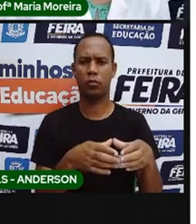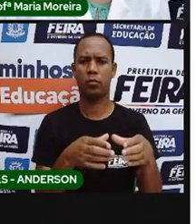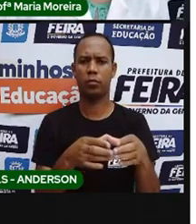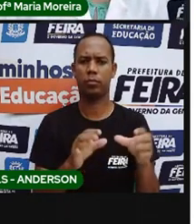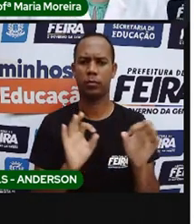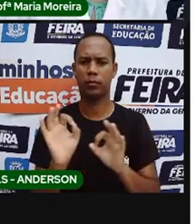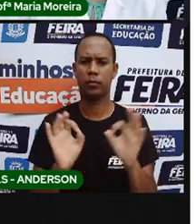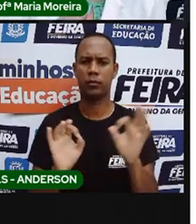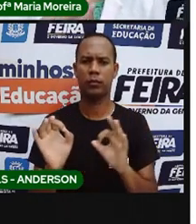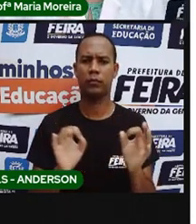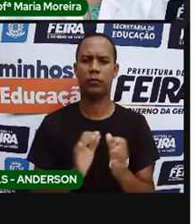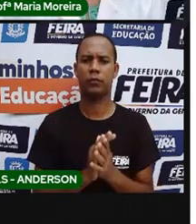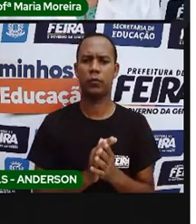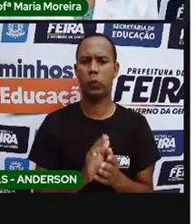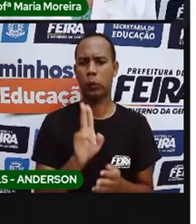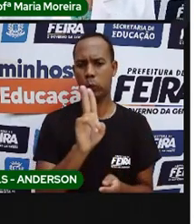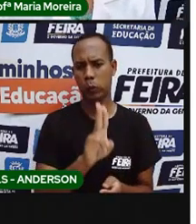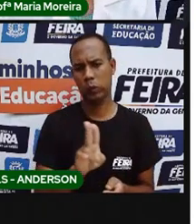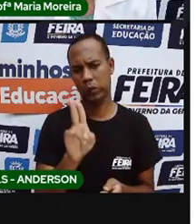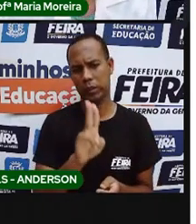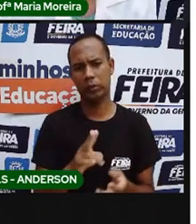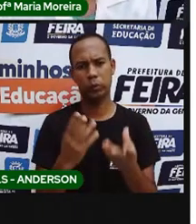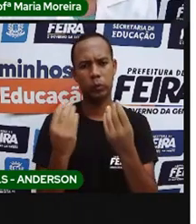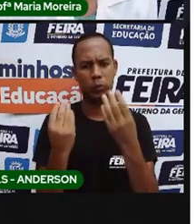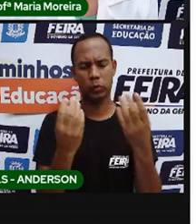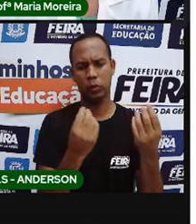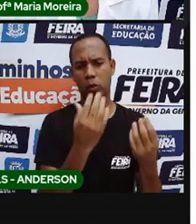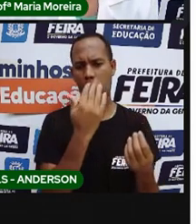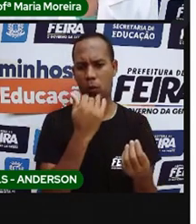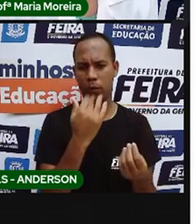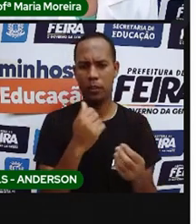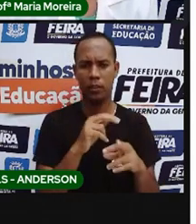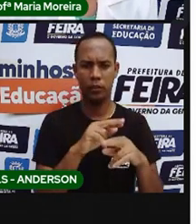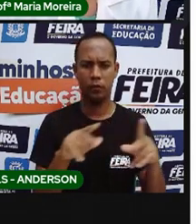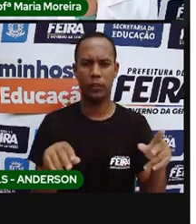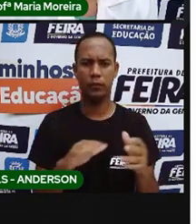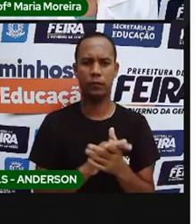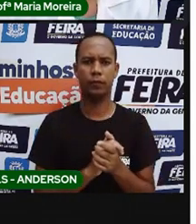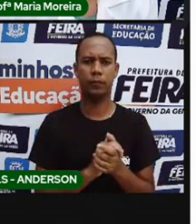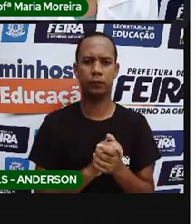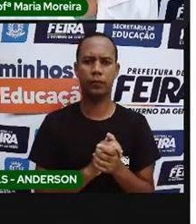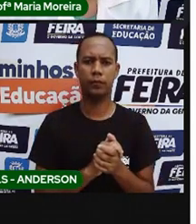usam muito na alimentação deles. Então, vamos lá.